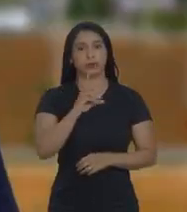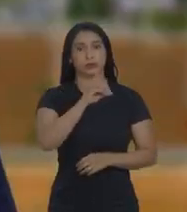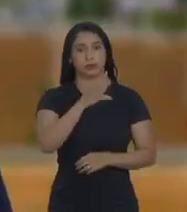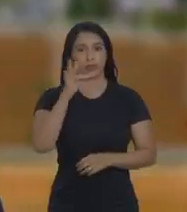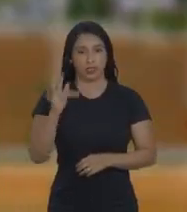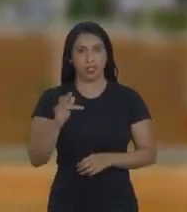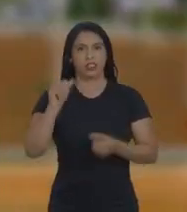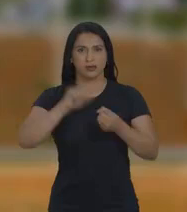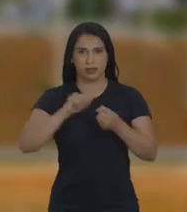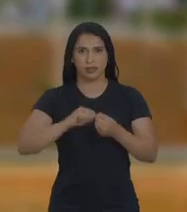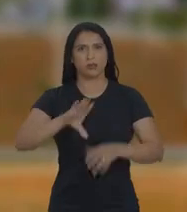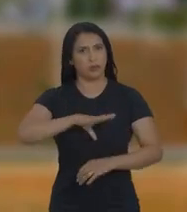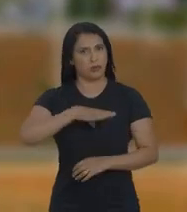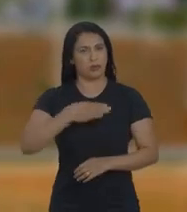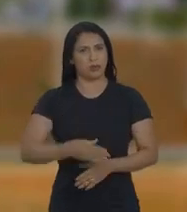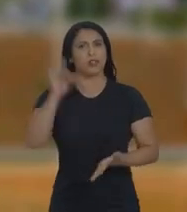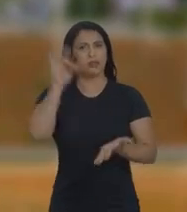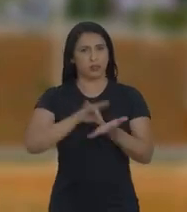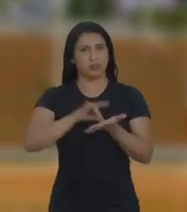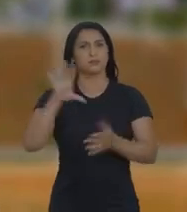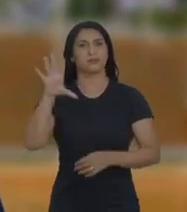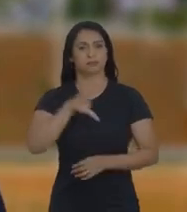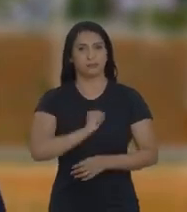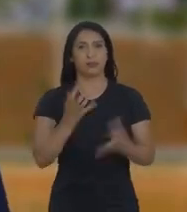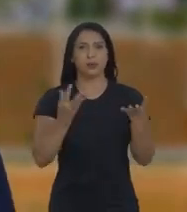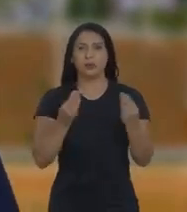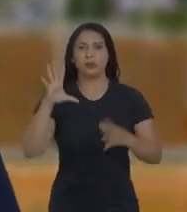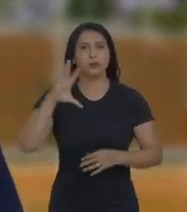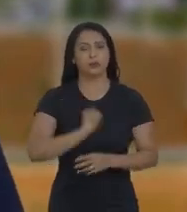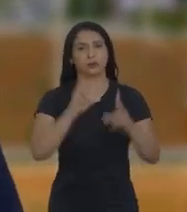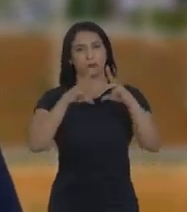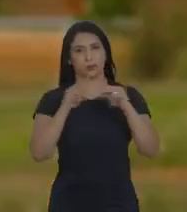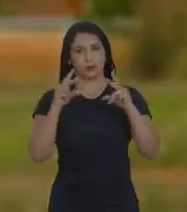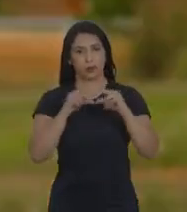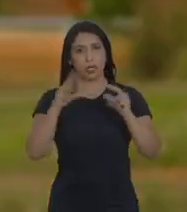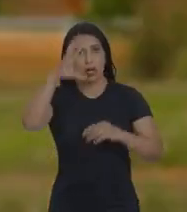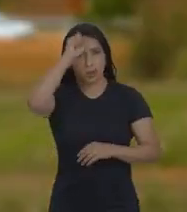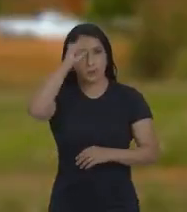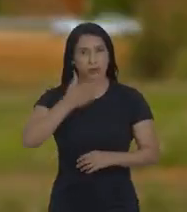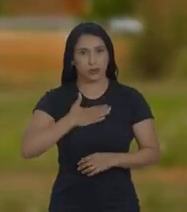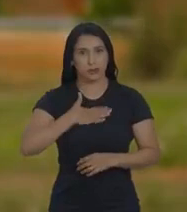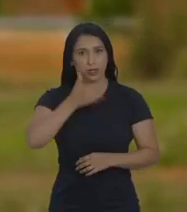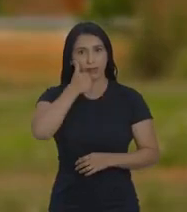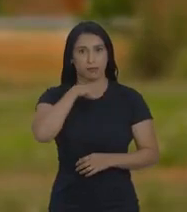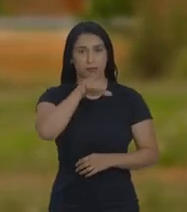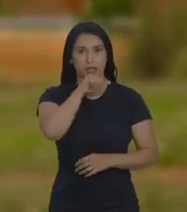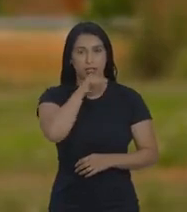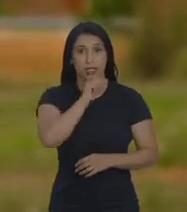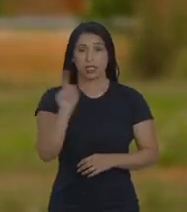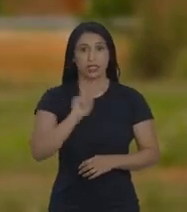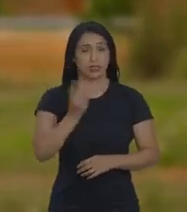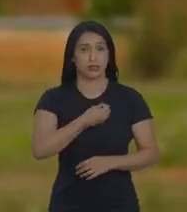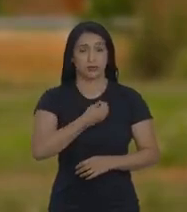Brasil. E fizemos com coragem, honestidade e amor, muito amor por Brasília. Aprendi com minha mãe que quem não